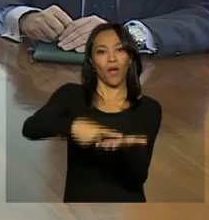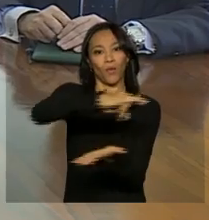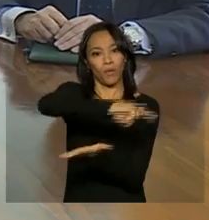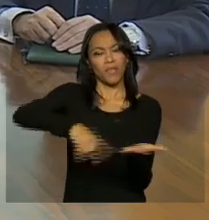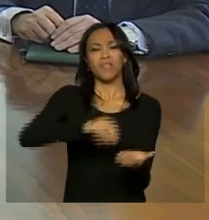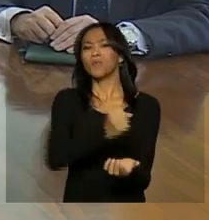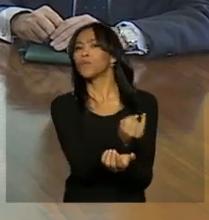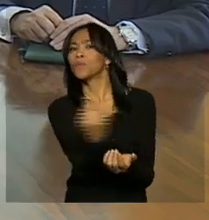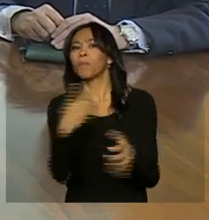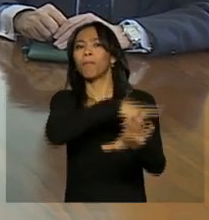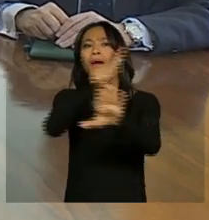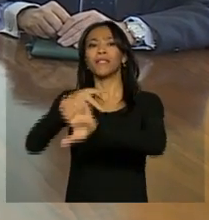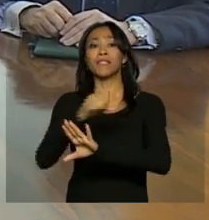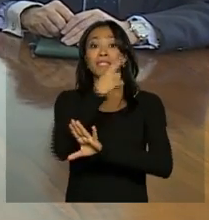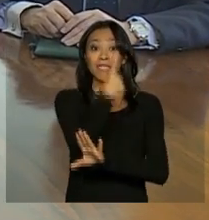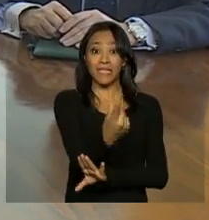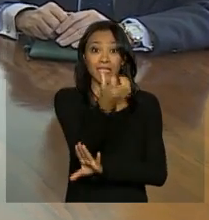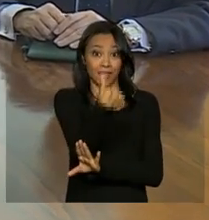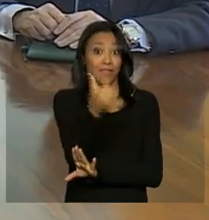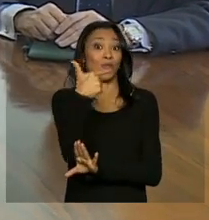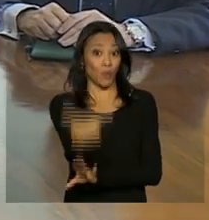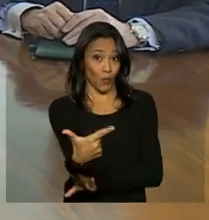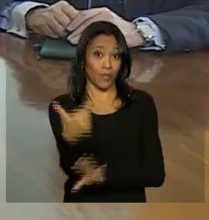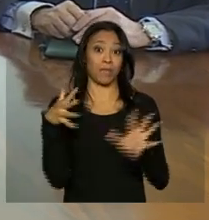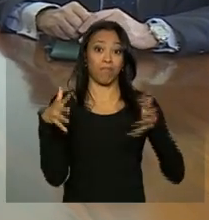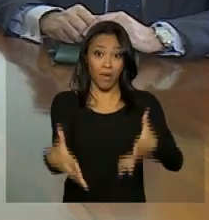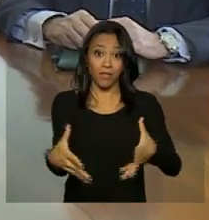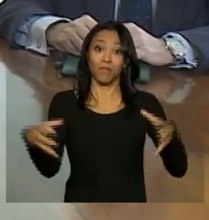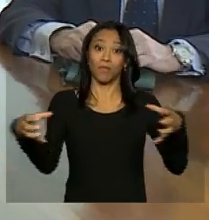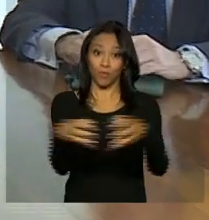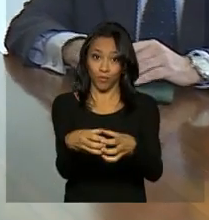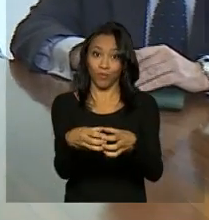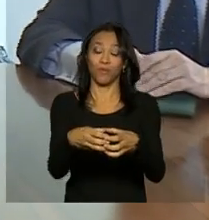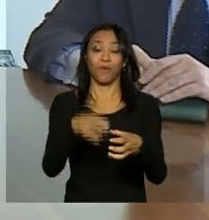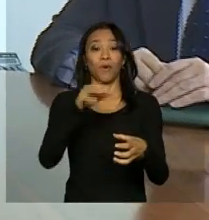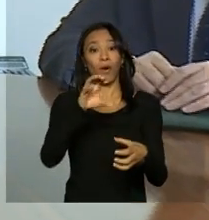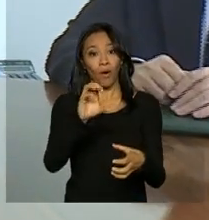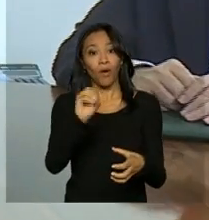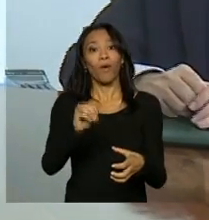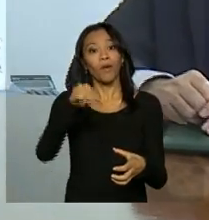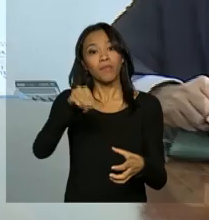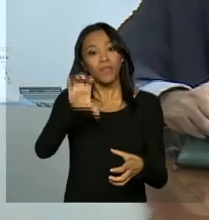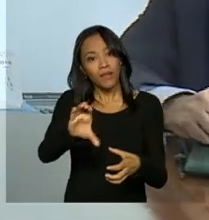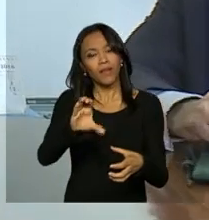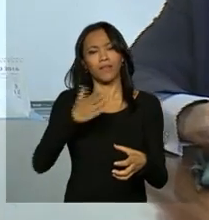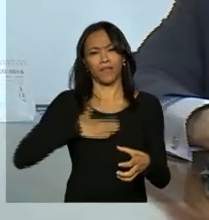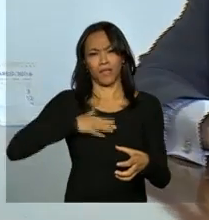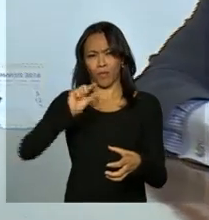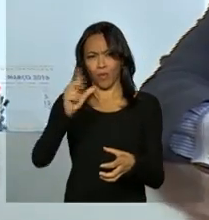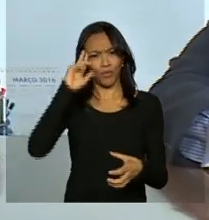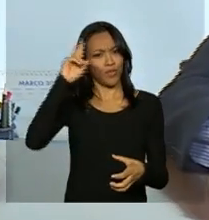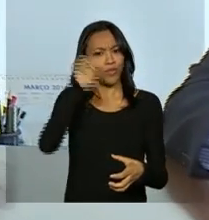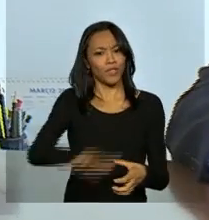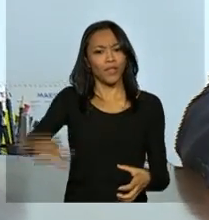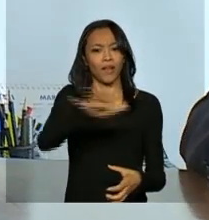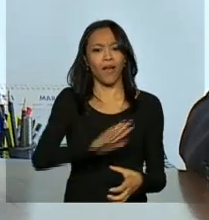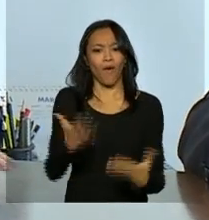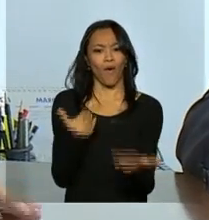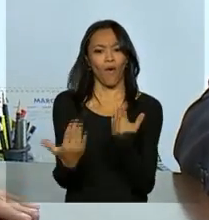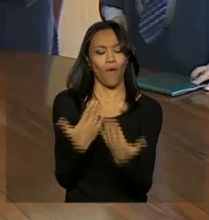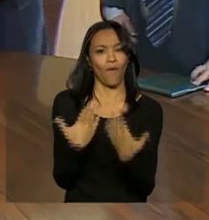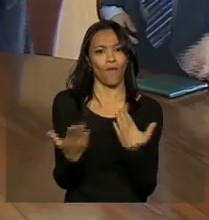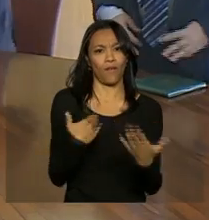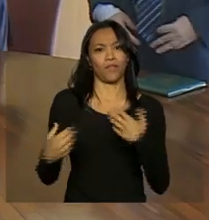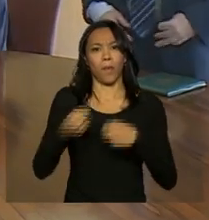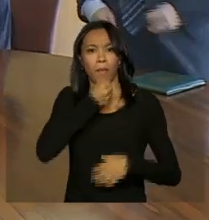162 que fazem parte da organização. Agora há pouco, depois do encontro, o diretor-geral da OMC, Roberto Azevedo, conversou com a imprensa